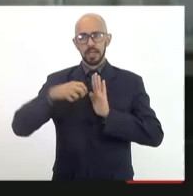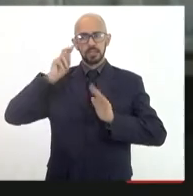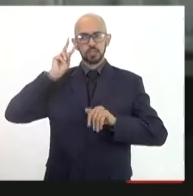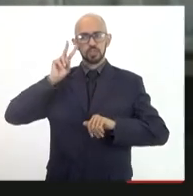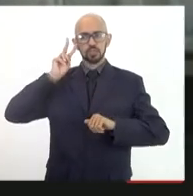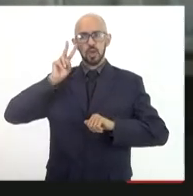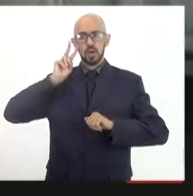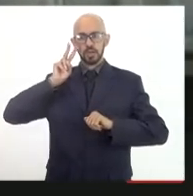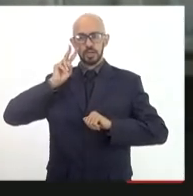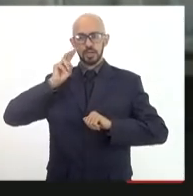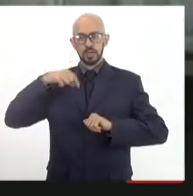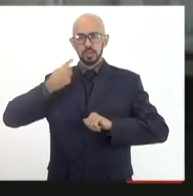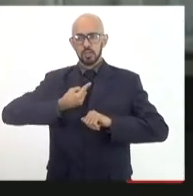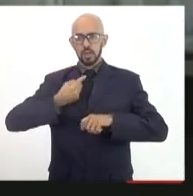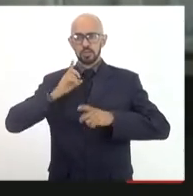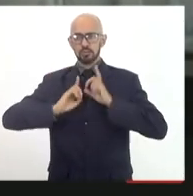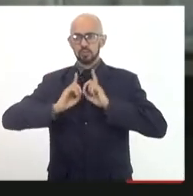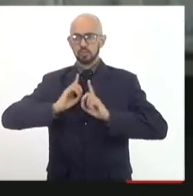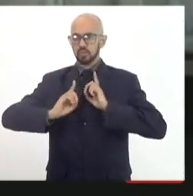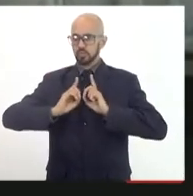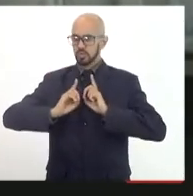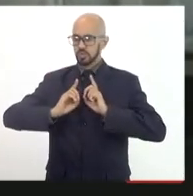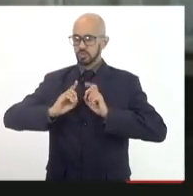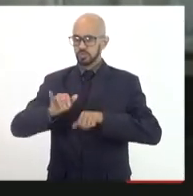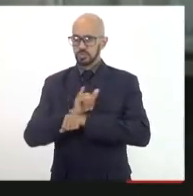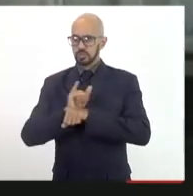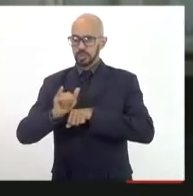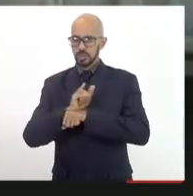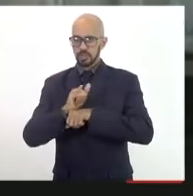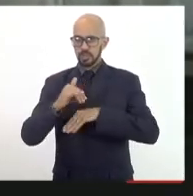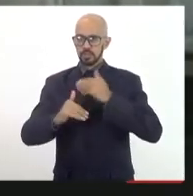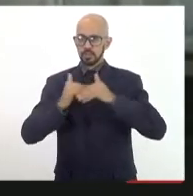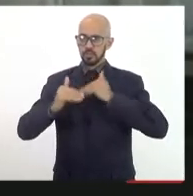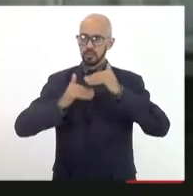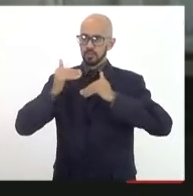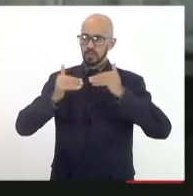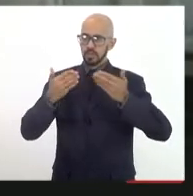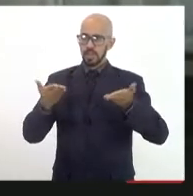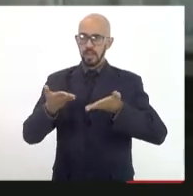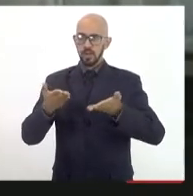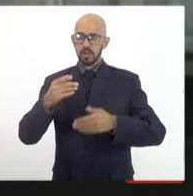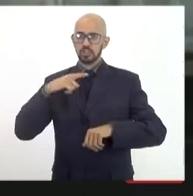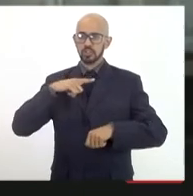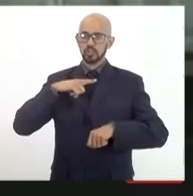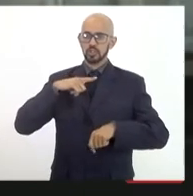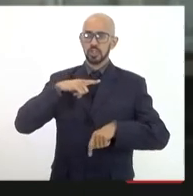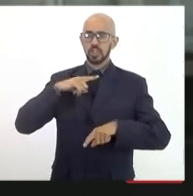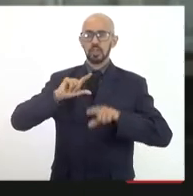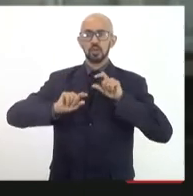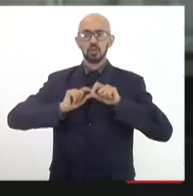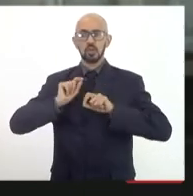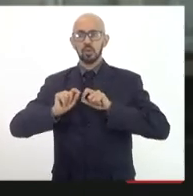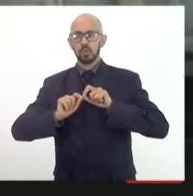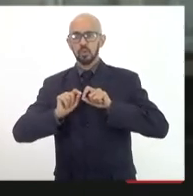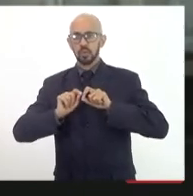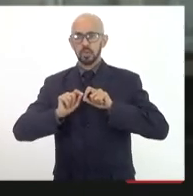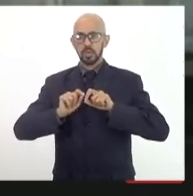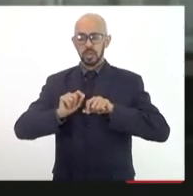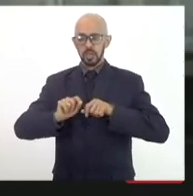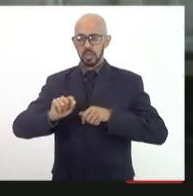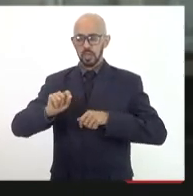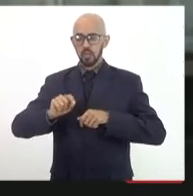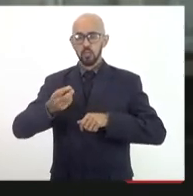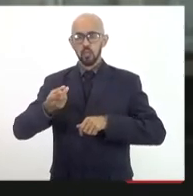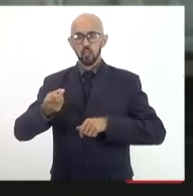tem discutido aqui a estratégia de desenvolvimento e agora temos uma fonte